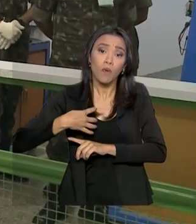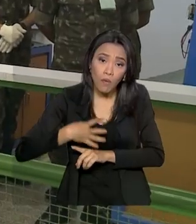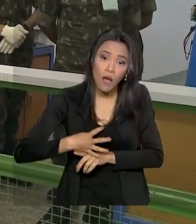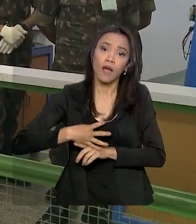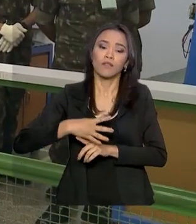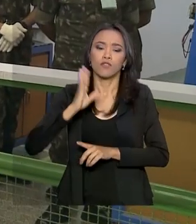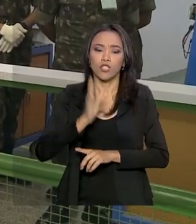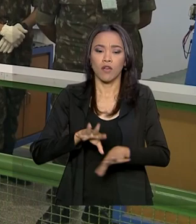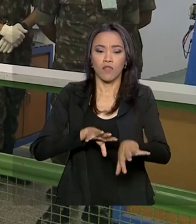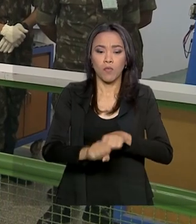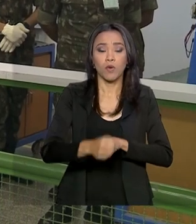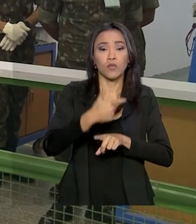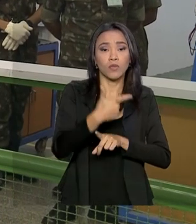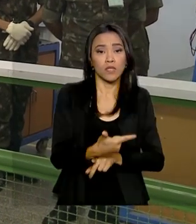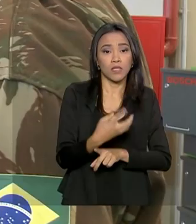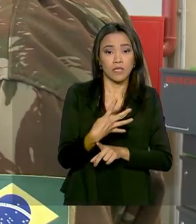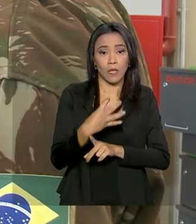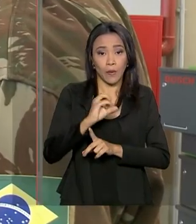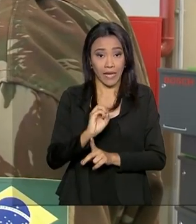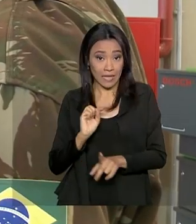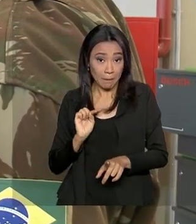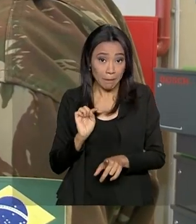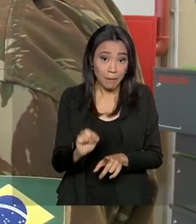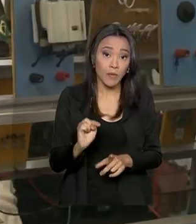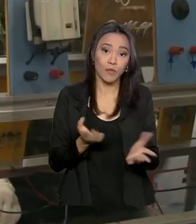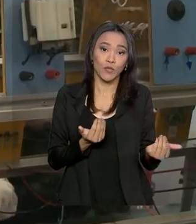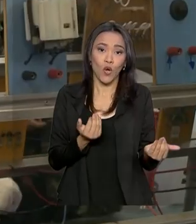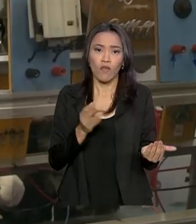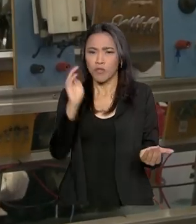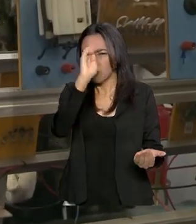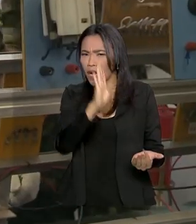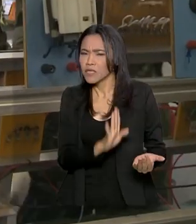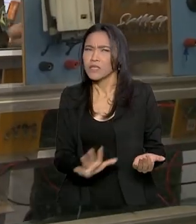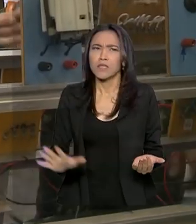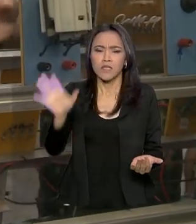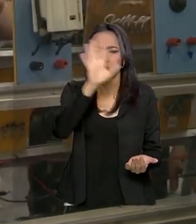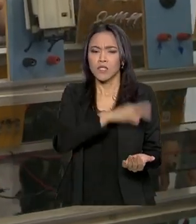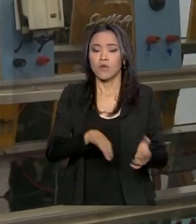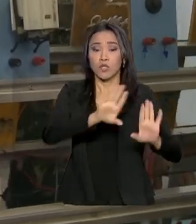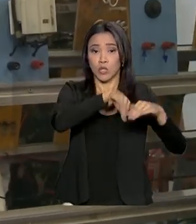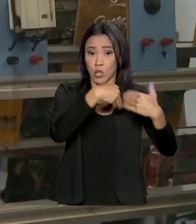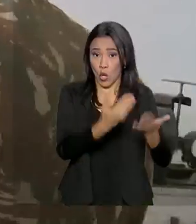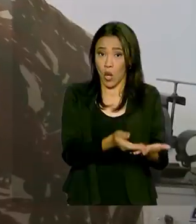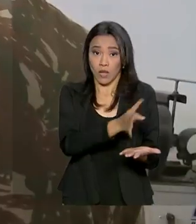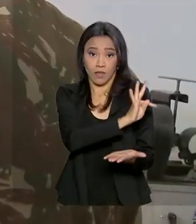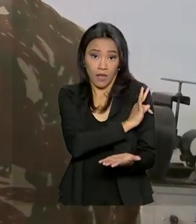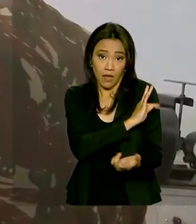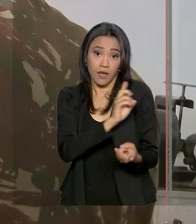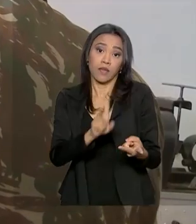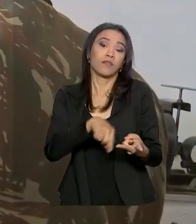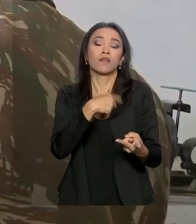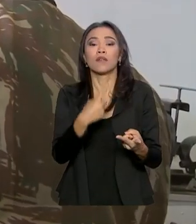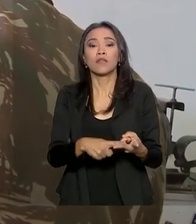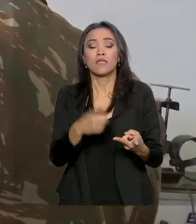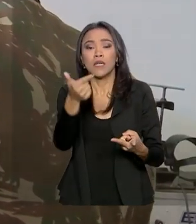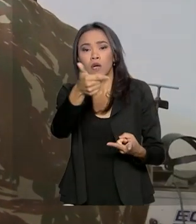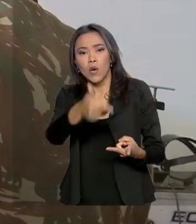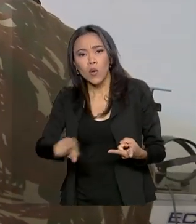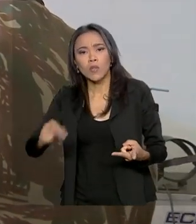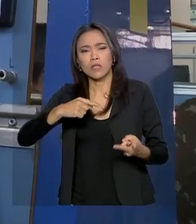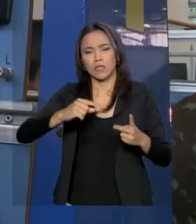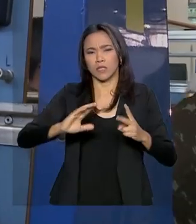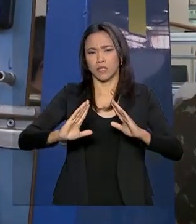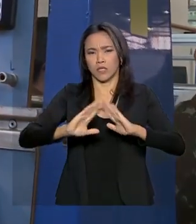240 mil jovens em todo o país. Escolas técnicas do Sistema S e instituições civis e